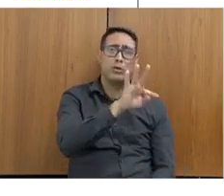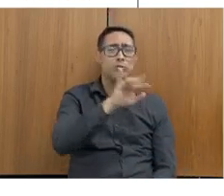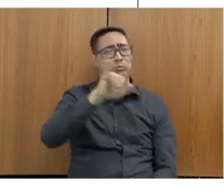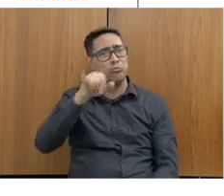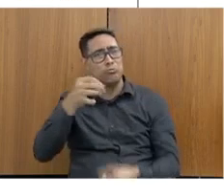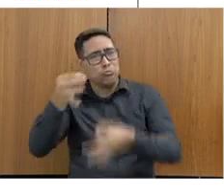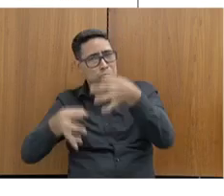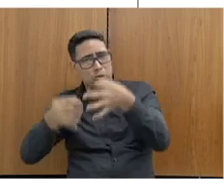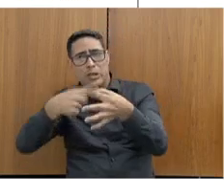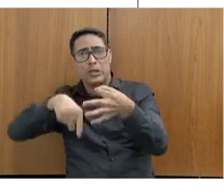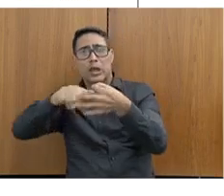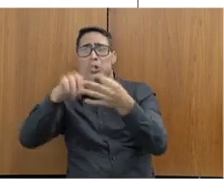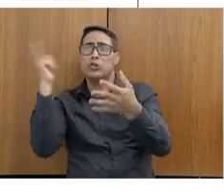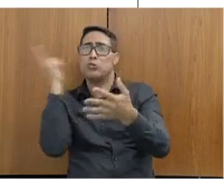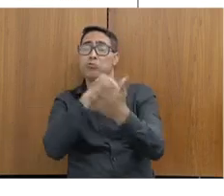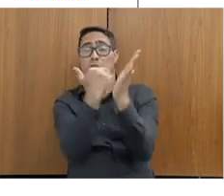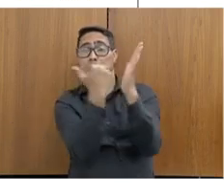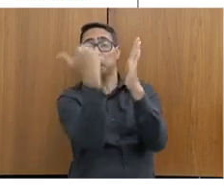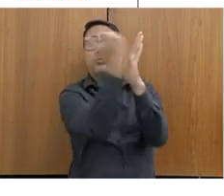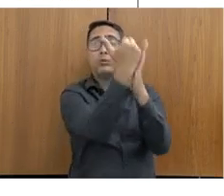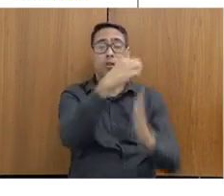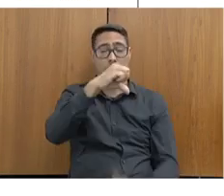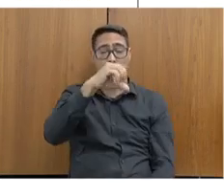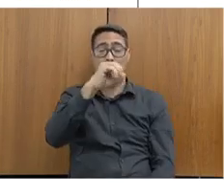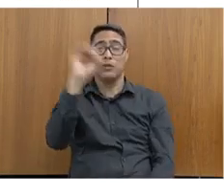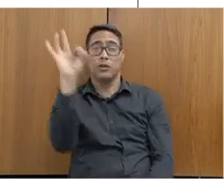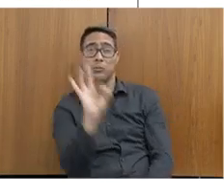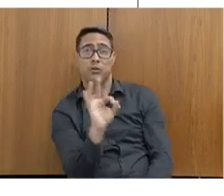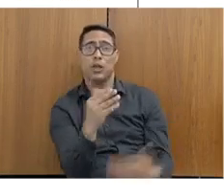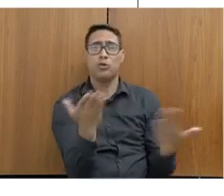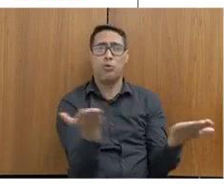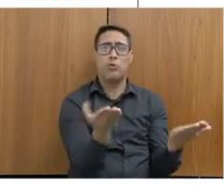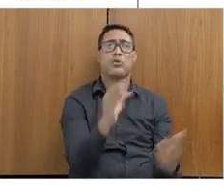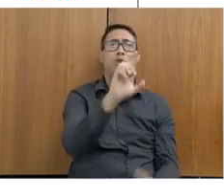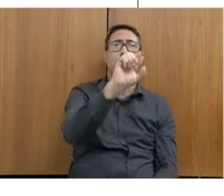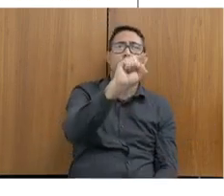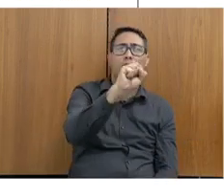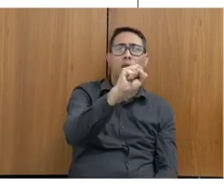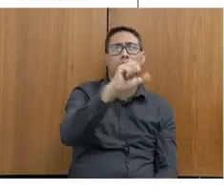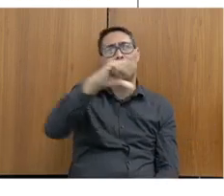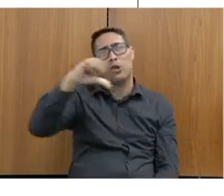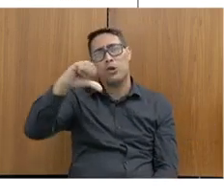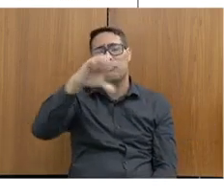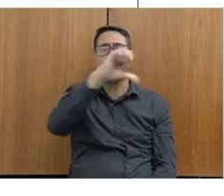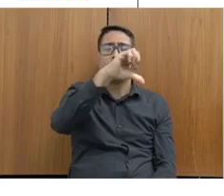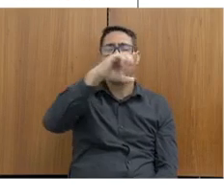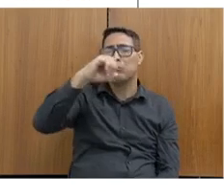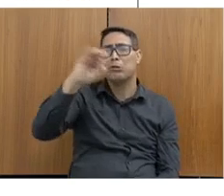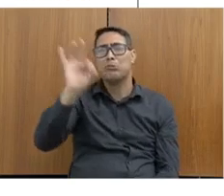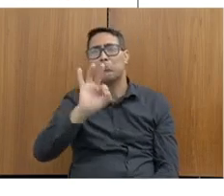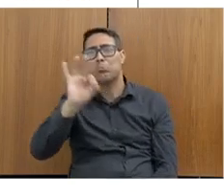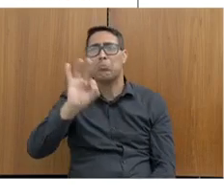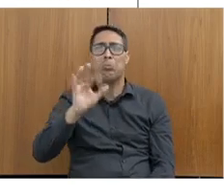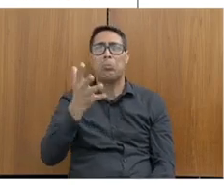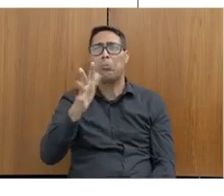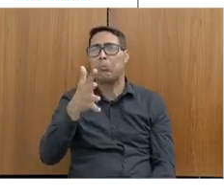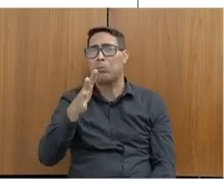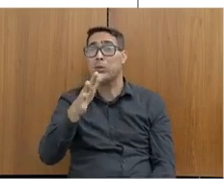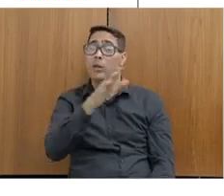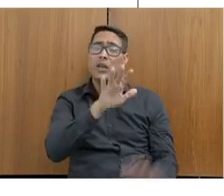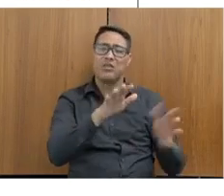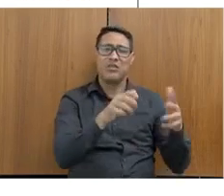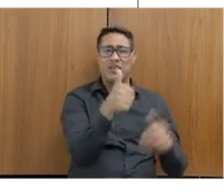elevar esse percentual para quase 90%. Então, hoje gira em torno de 89%, 90%. Essa gordura, vamos dizer, de